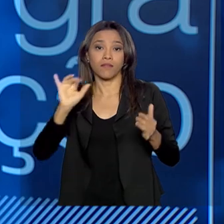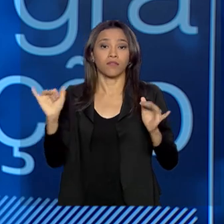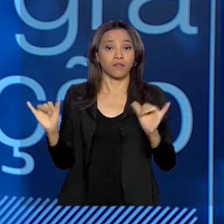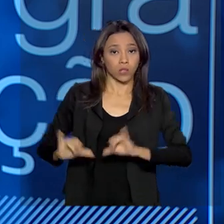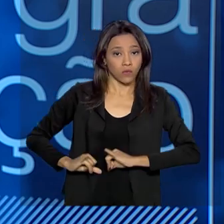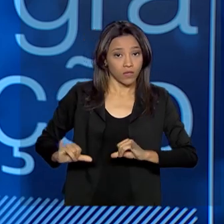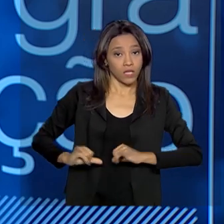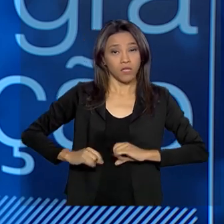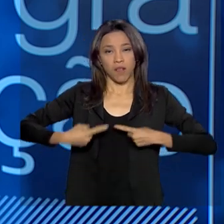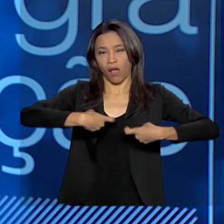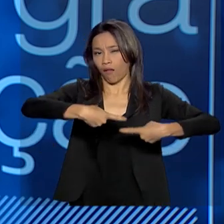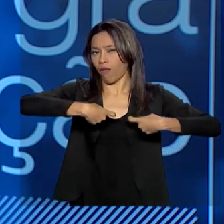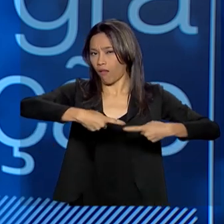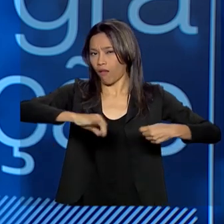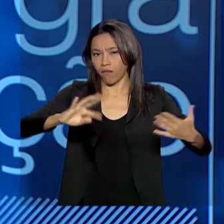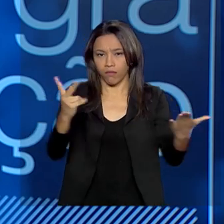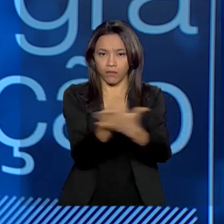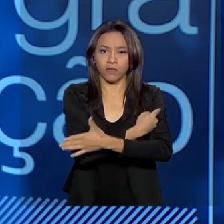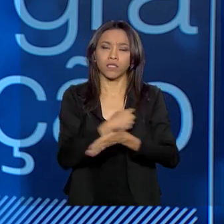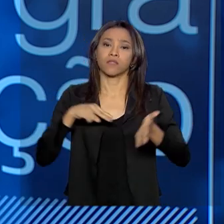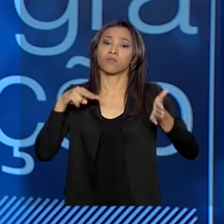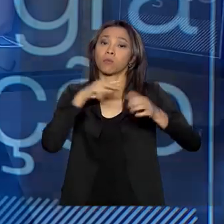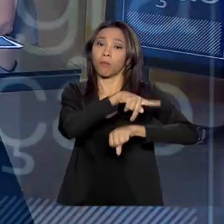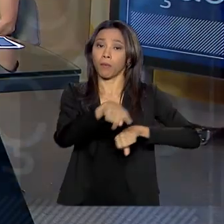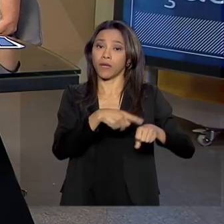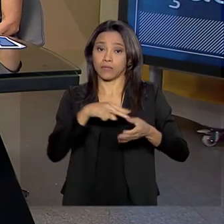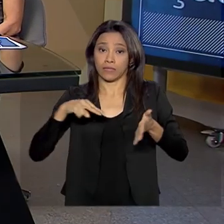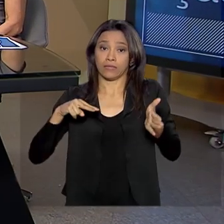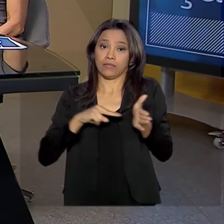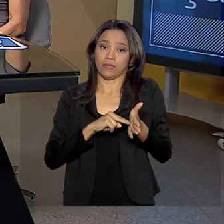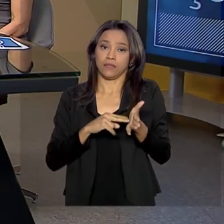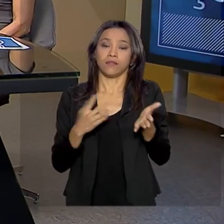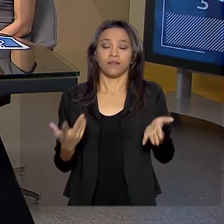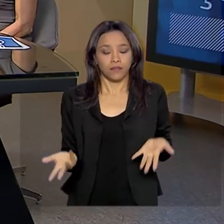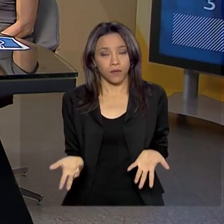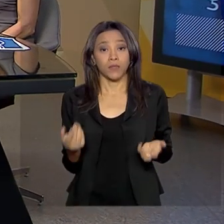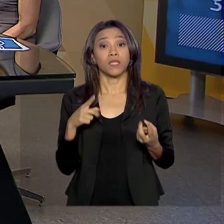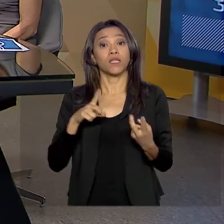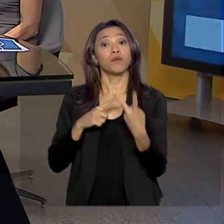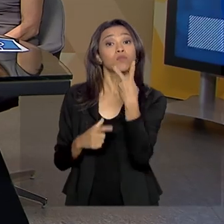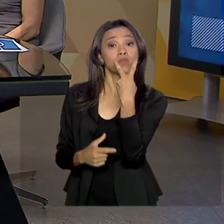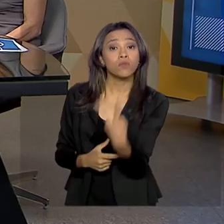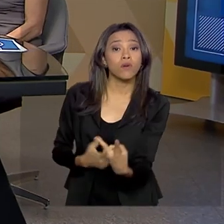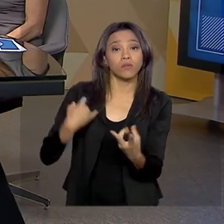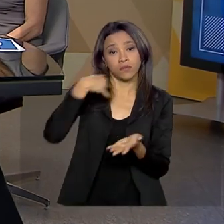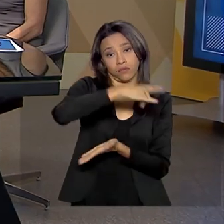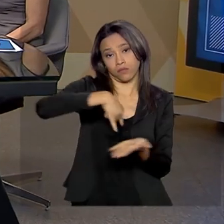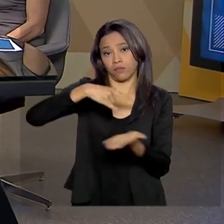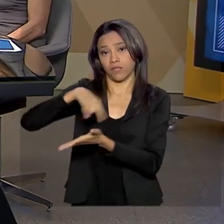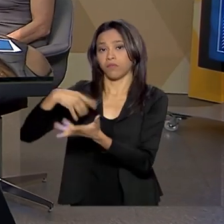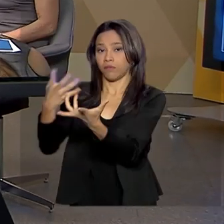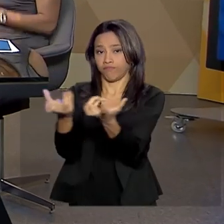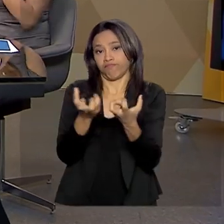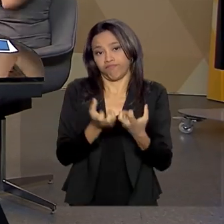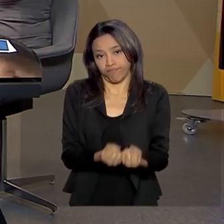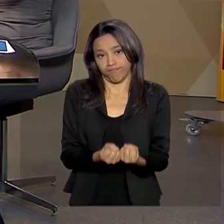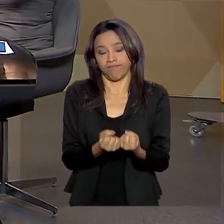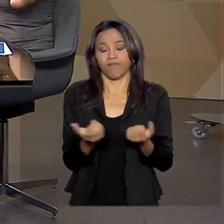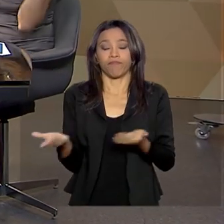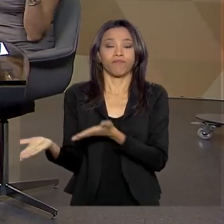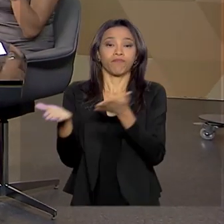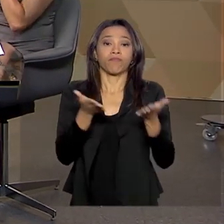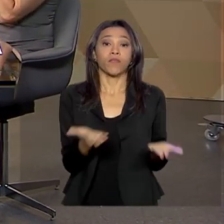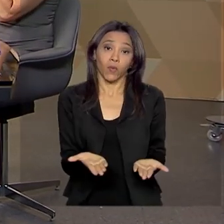sírio. Então, nós temos essas duas situações especiais de reconhecimento de condição de refugiado, hoje,